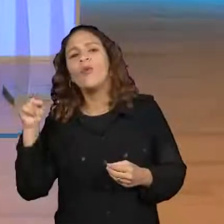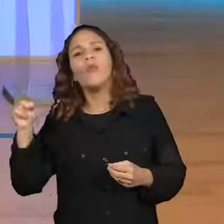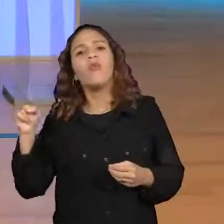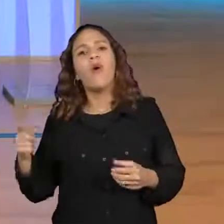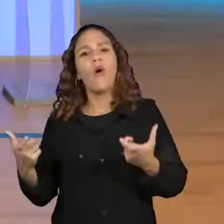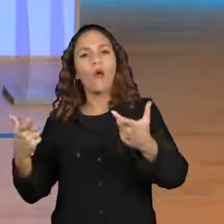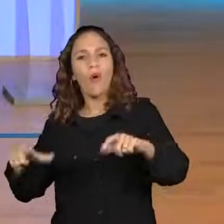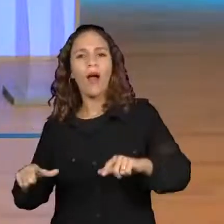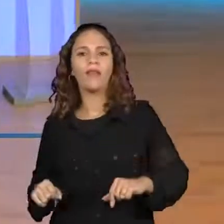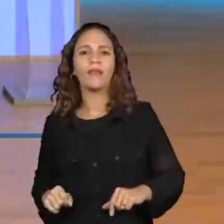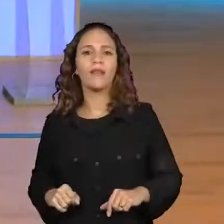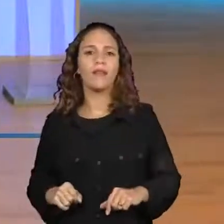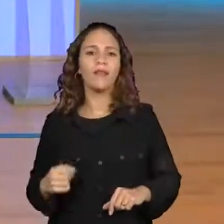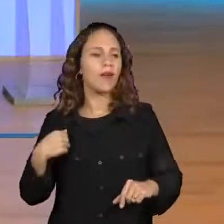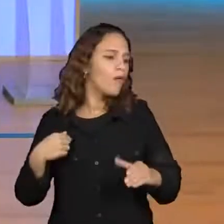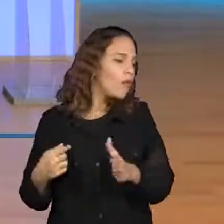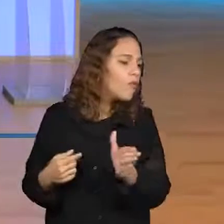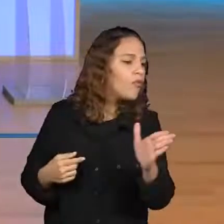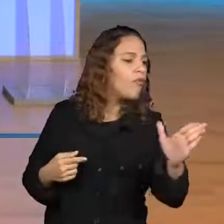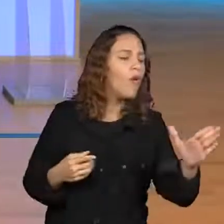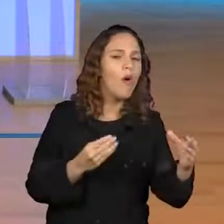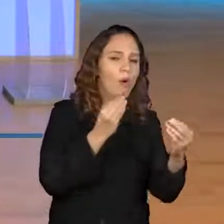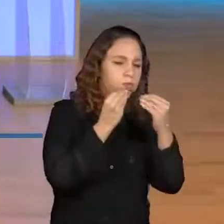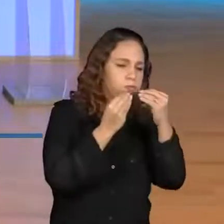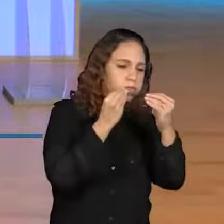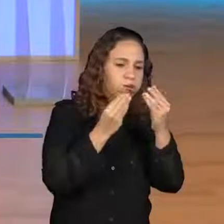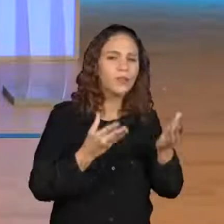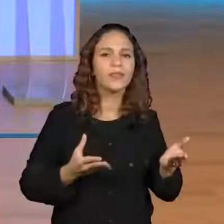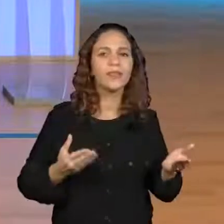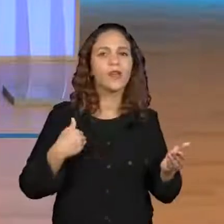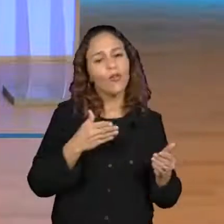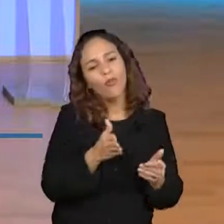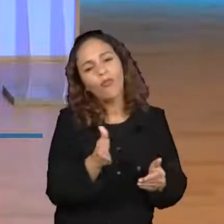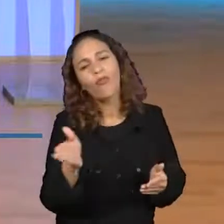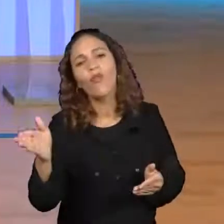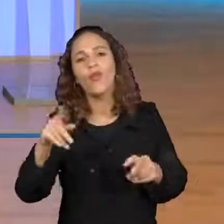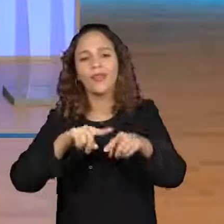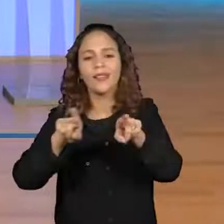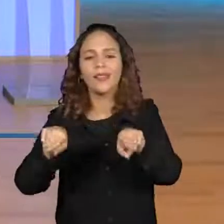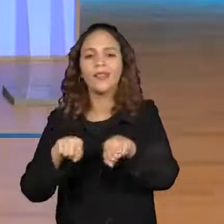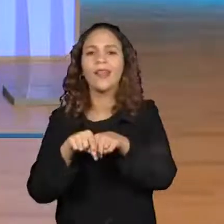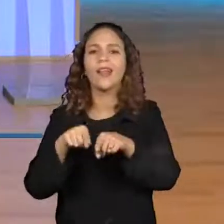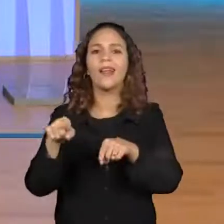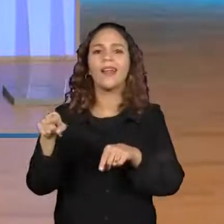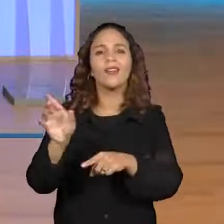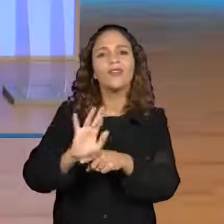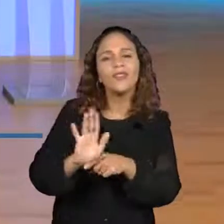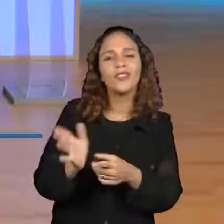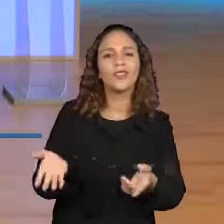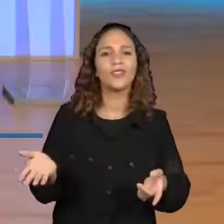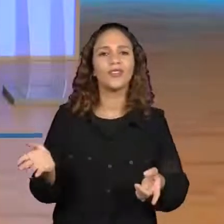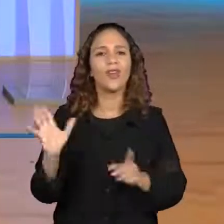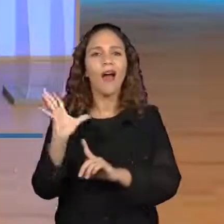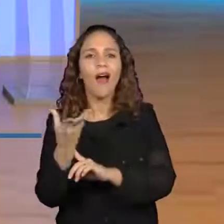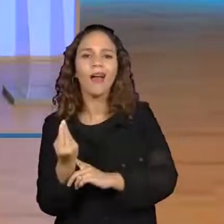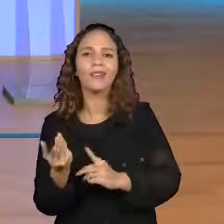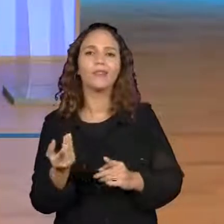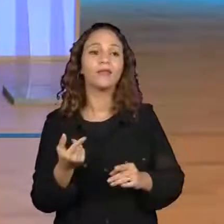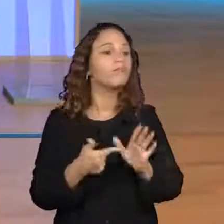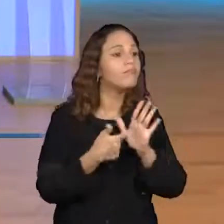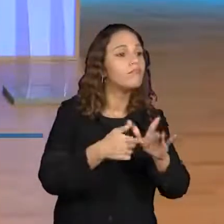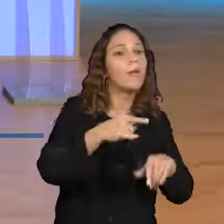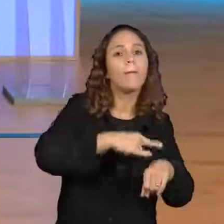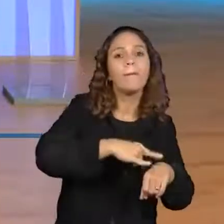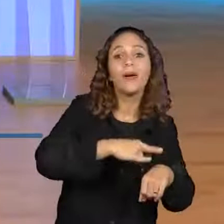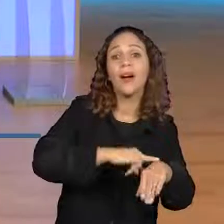faço para o refeitório, para a sala de artes, para a sala de vídeo, sala de informática, ou até mesmo indicar o banheiro para algum